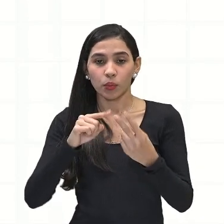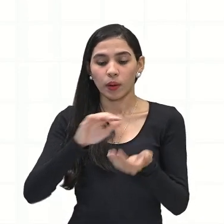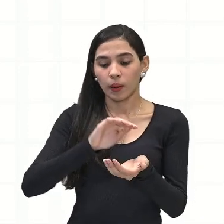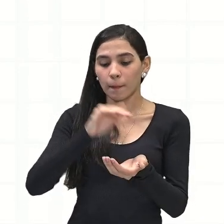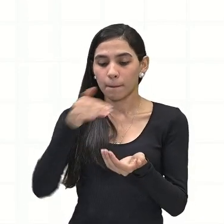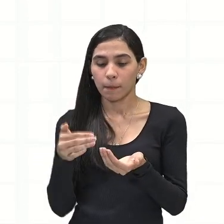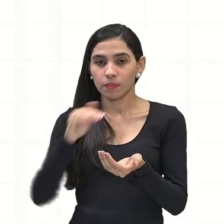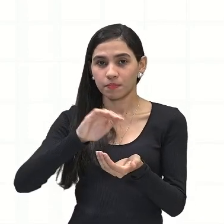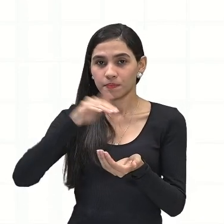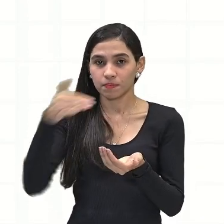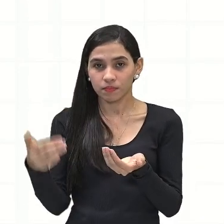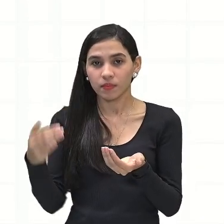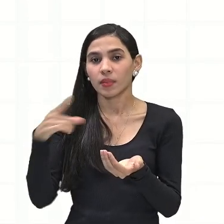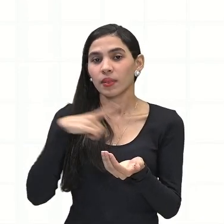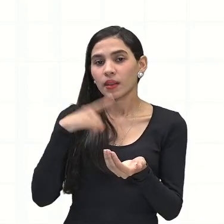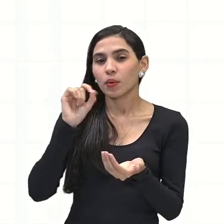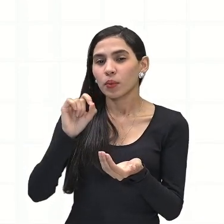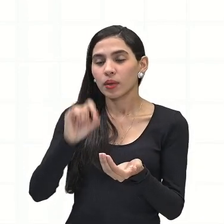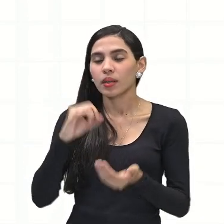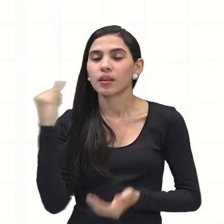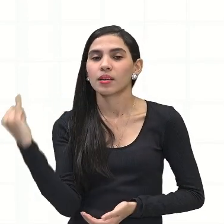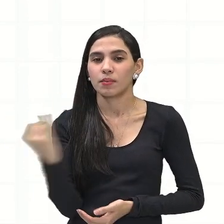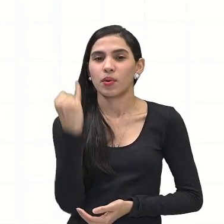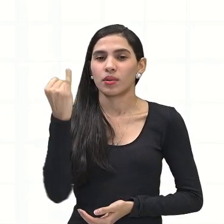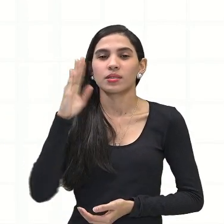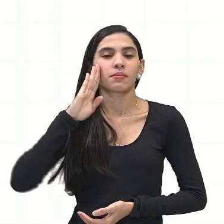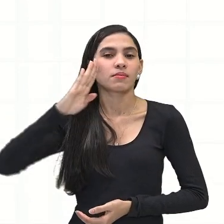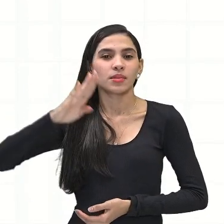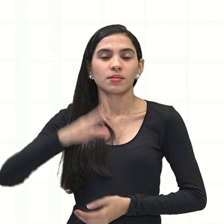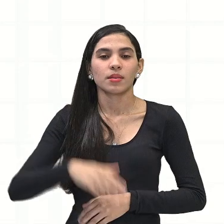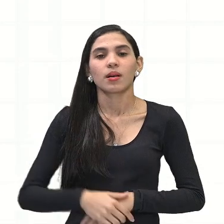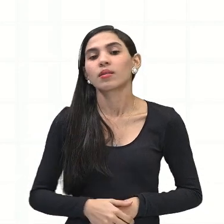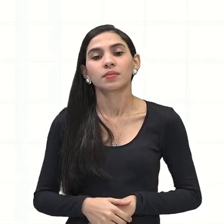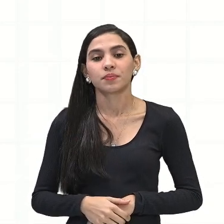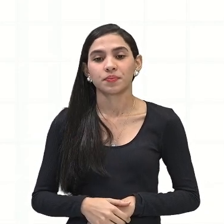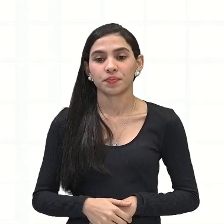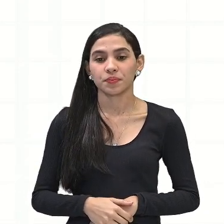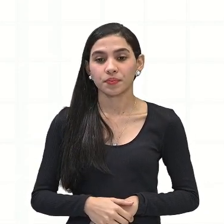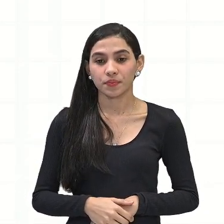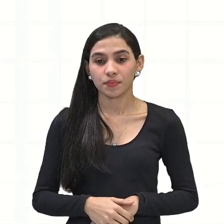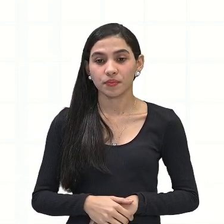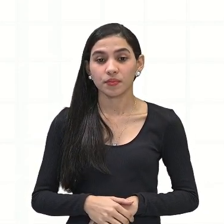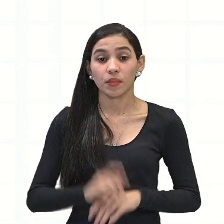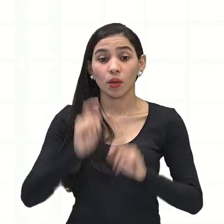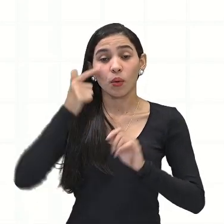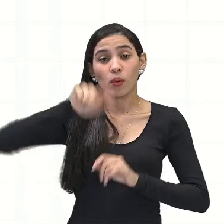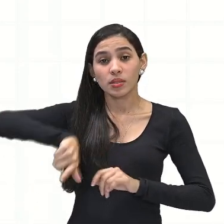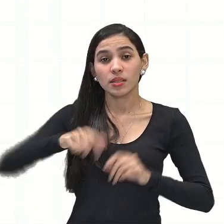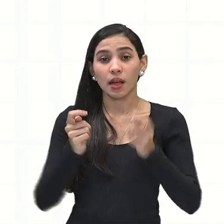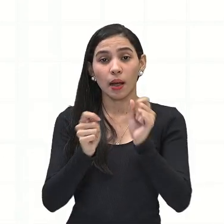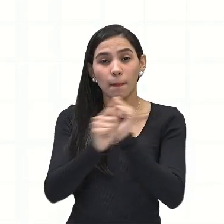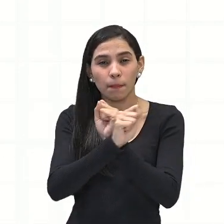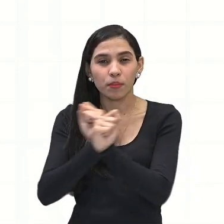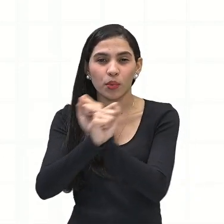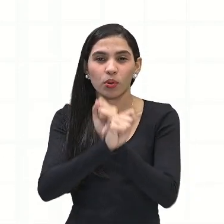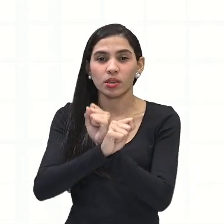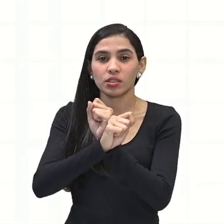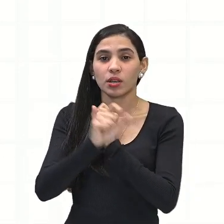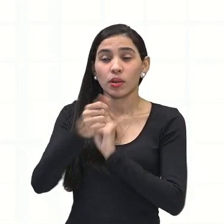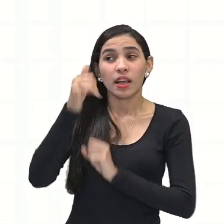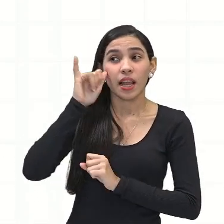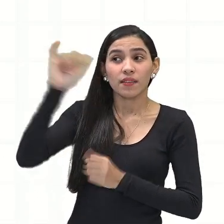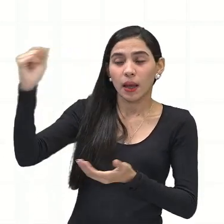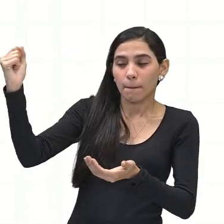duas camadas, elas têm uma importância fundamental para que proteja a chegada, né, desses raios